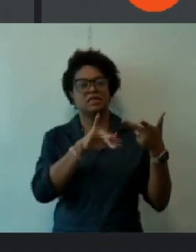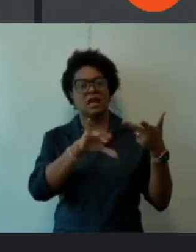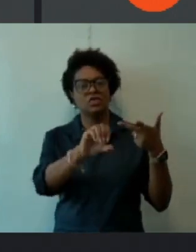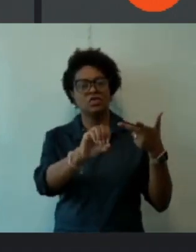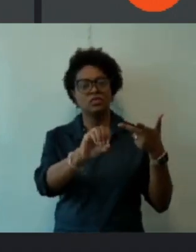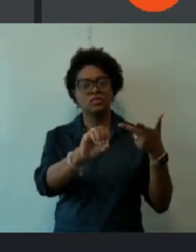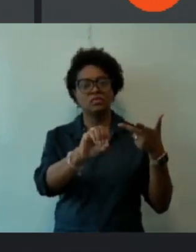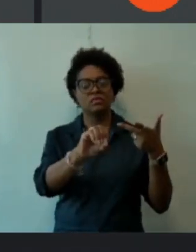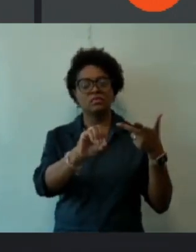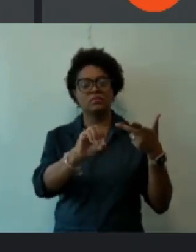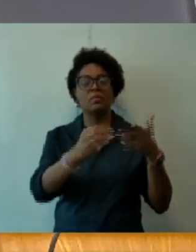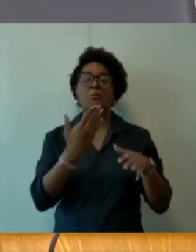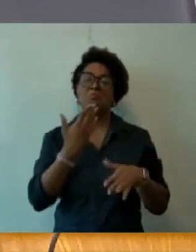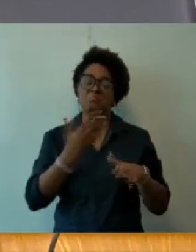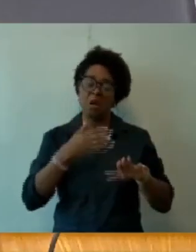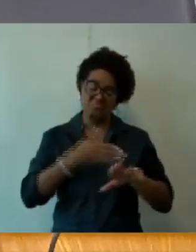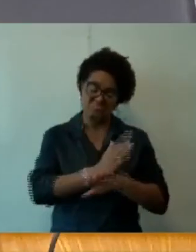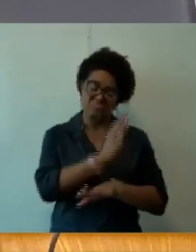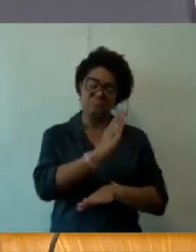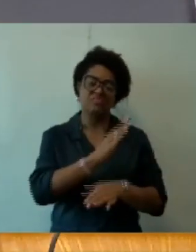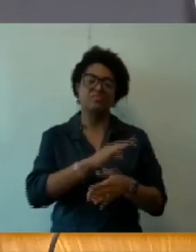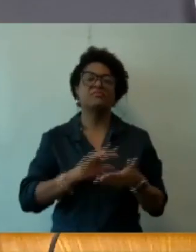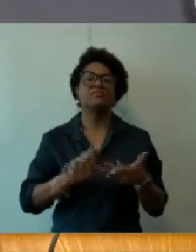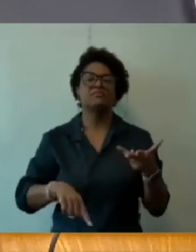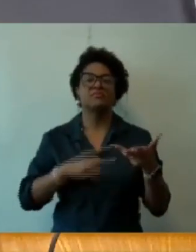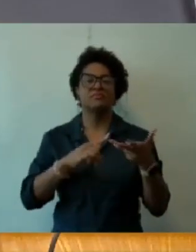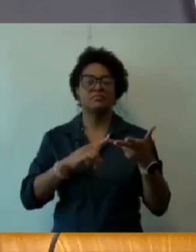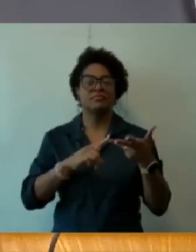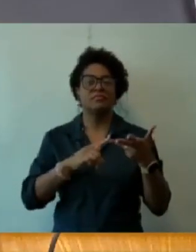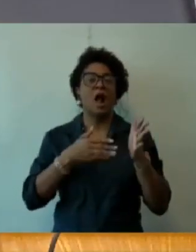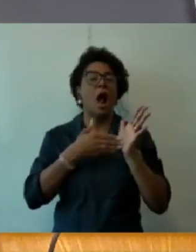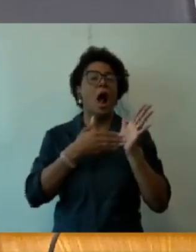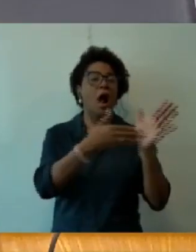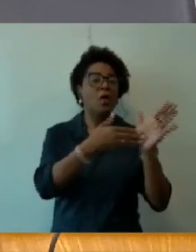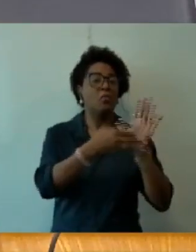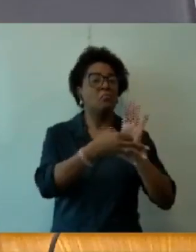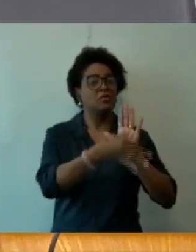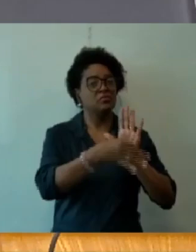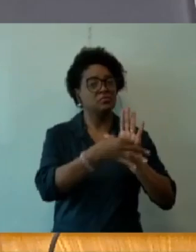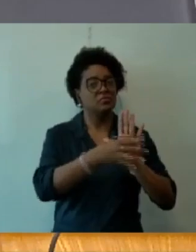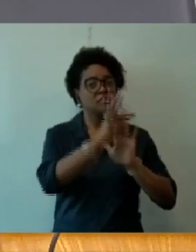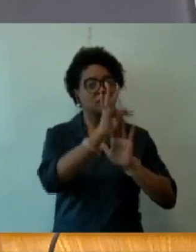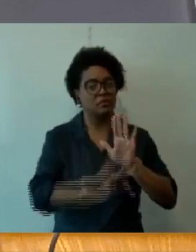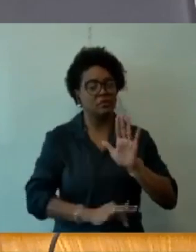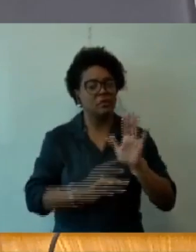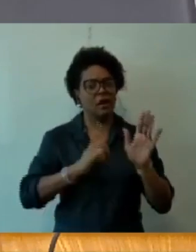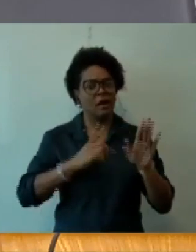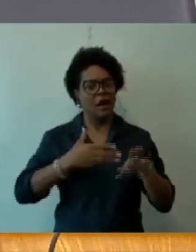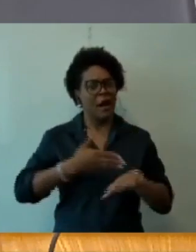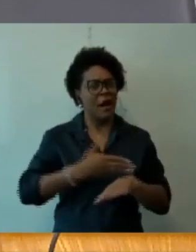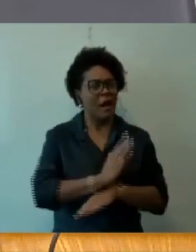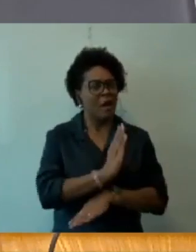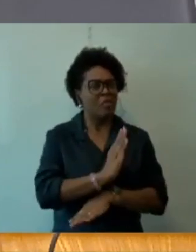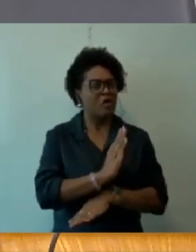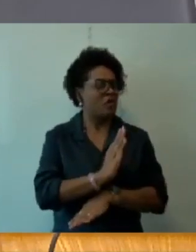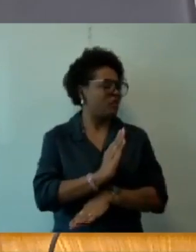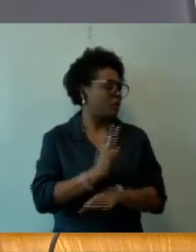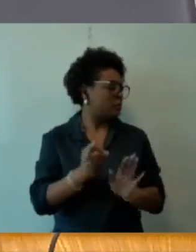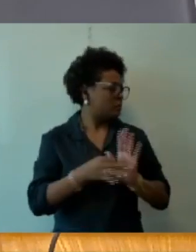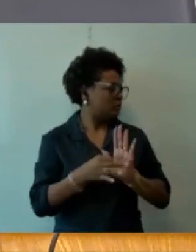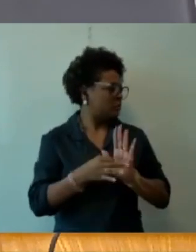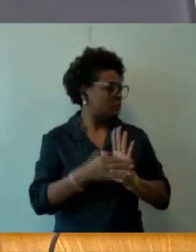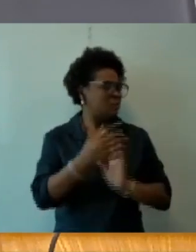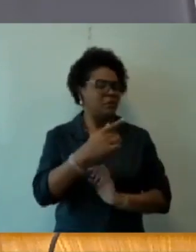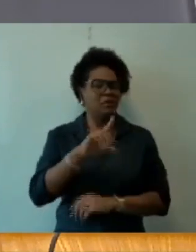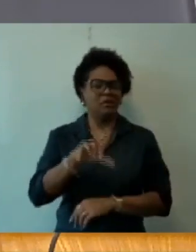Pela aprovação do parecer. Eu também acompanho o parecer do relator, então fica aprovado o parecer do PL 998, barra 94, primeiro